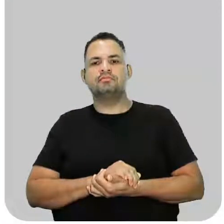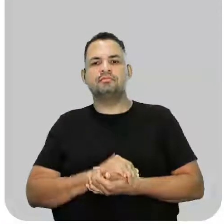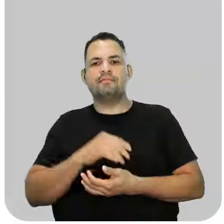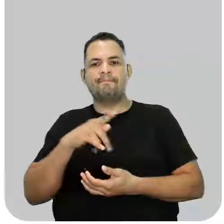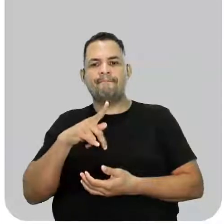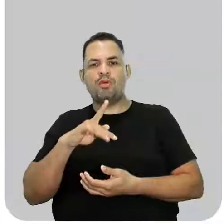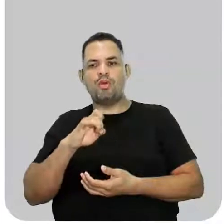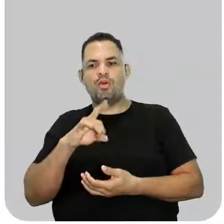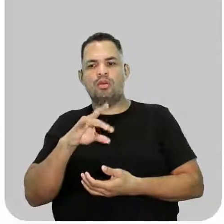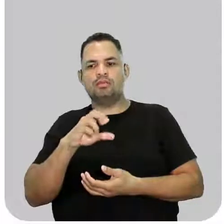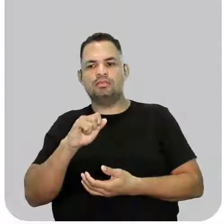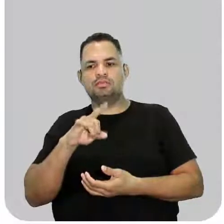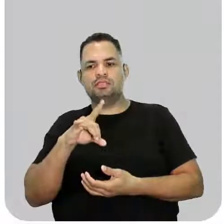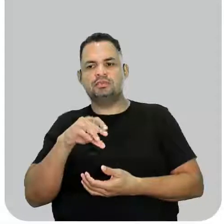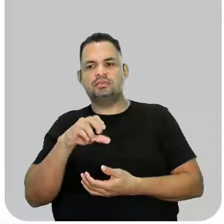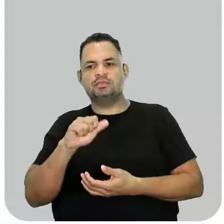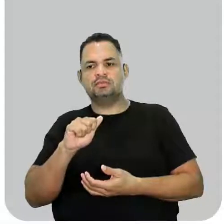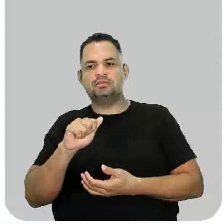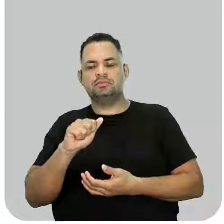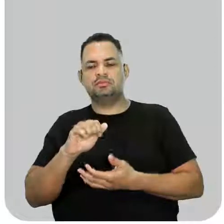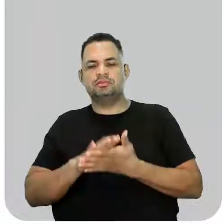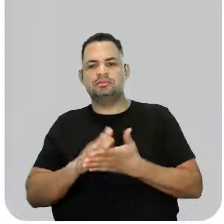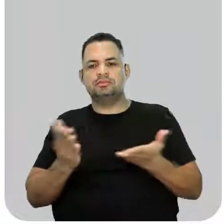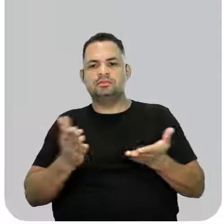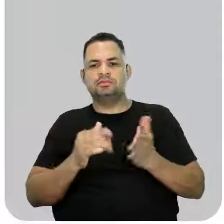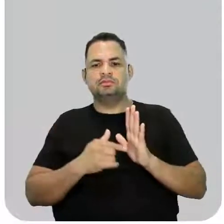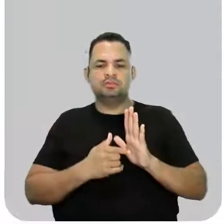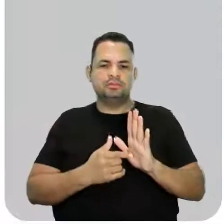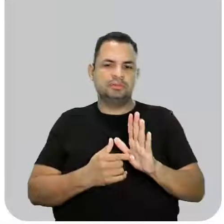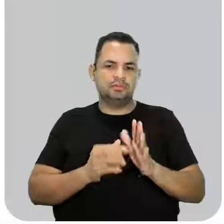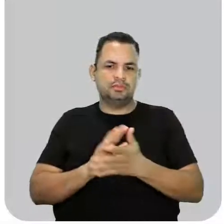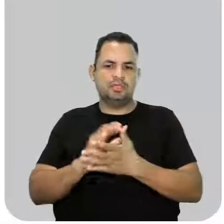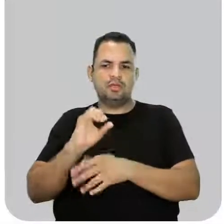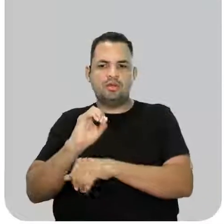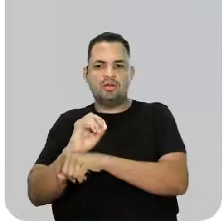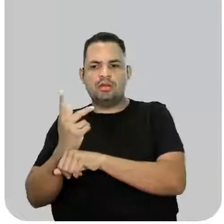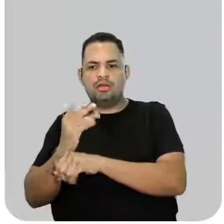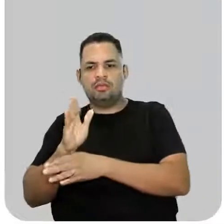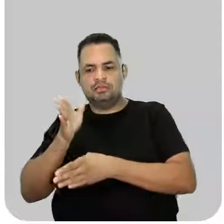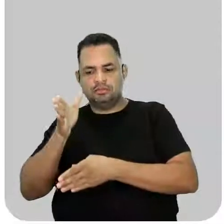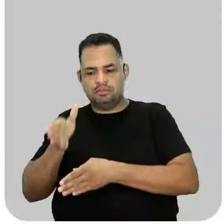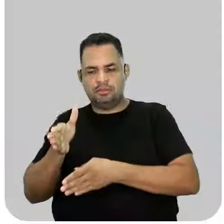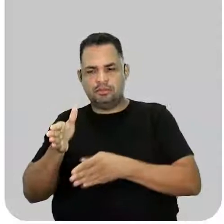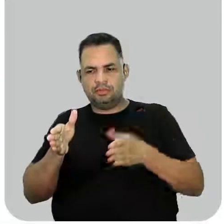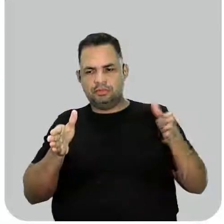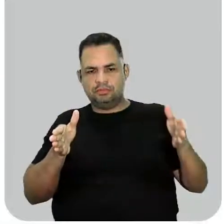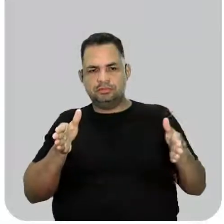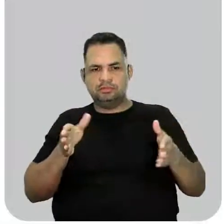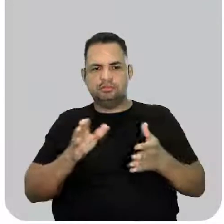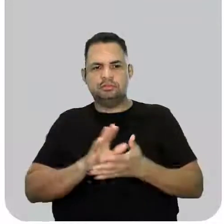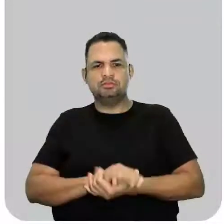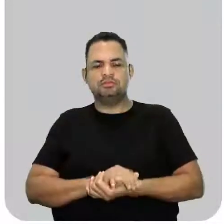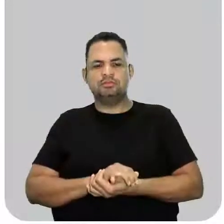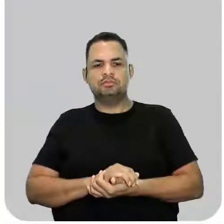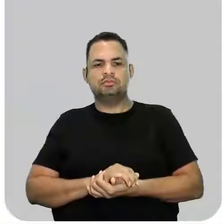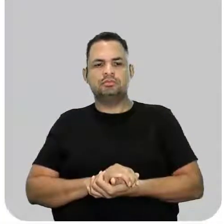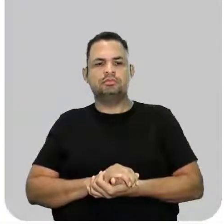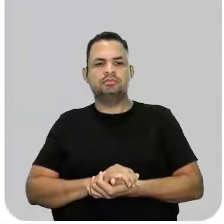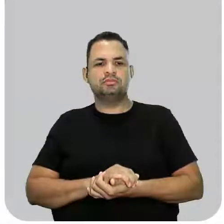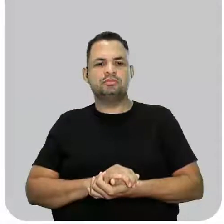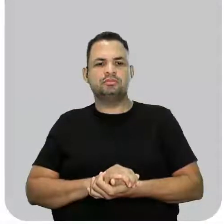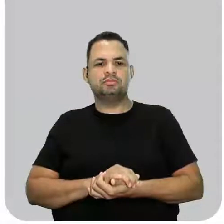Poliinsaturada, ou seja, muitas insaturações e a presença da hidroxila na ponta. Como a hidroxila, você